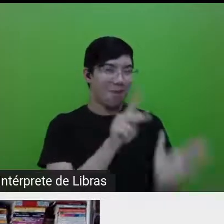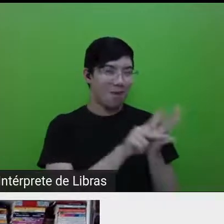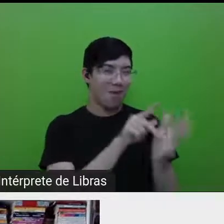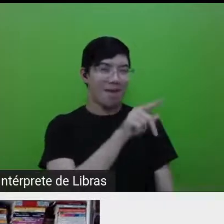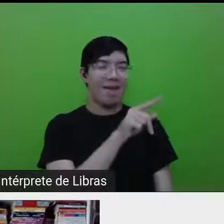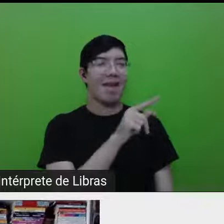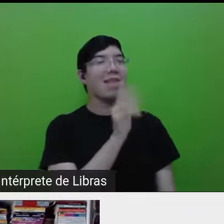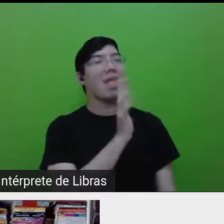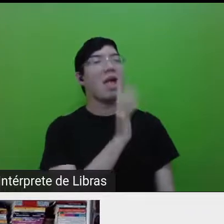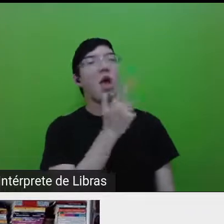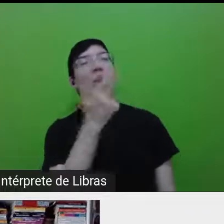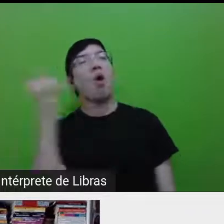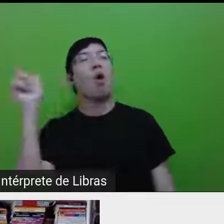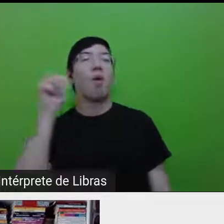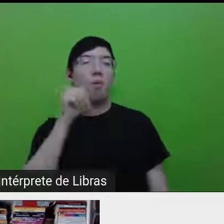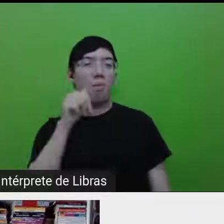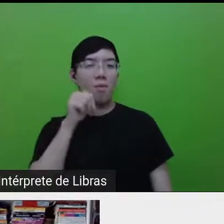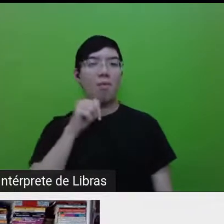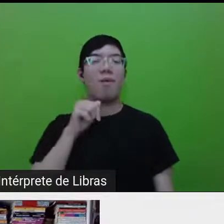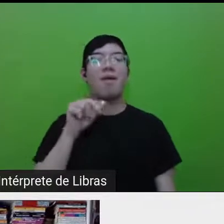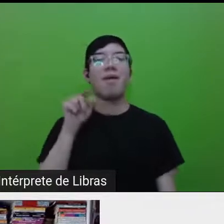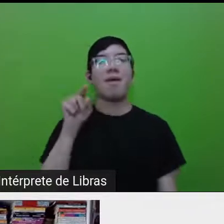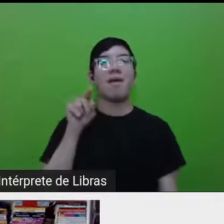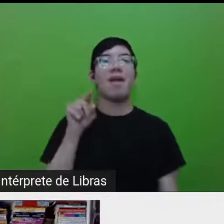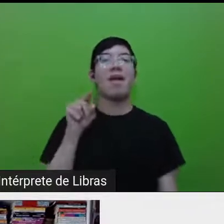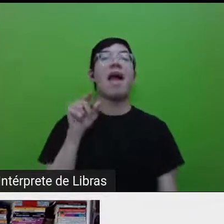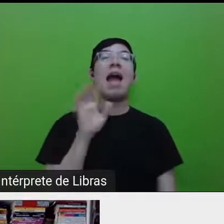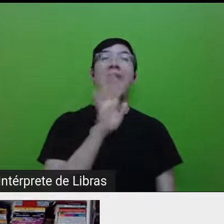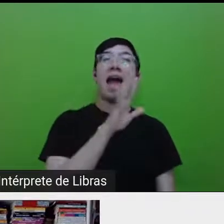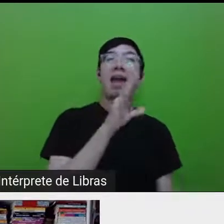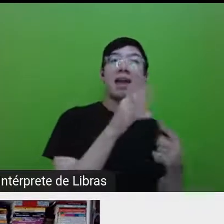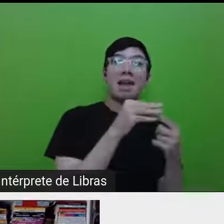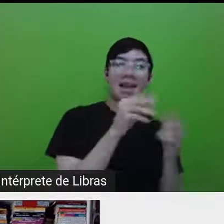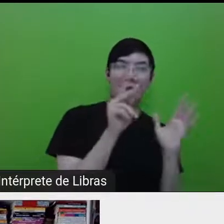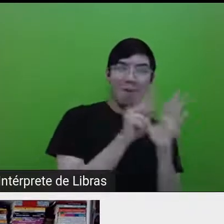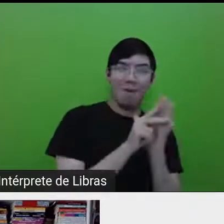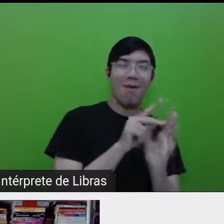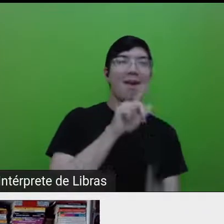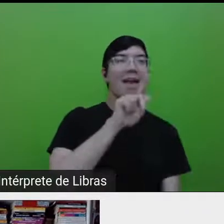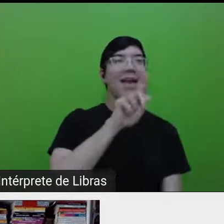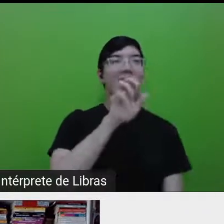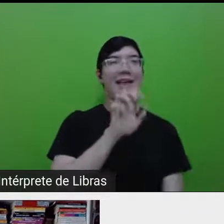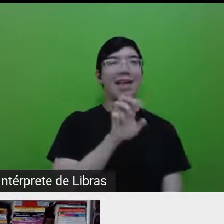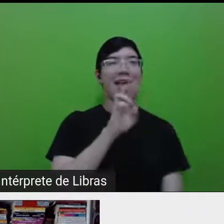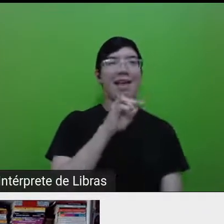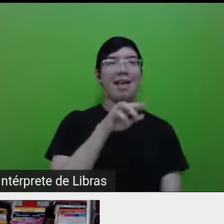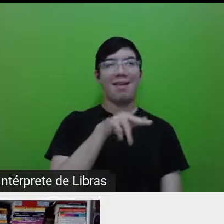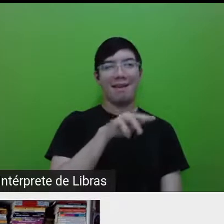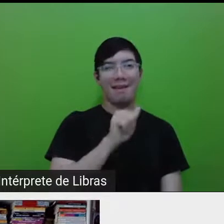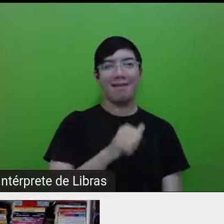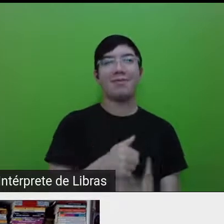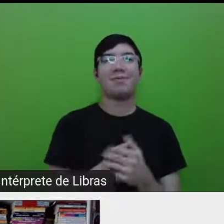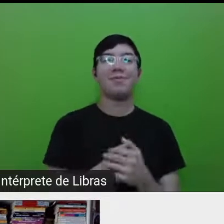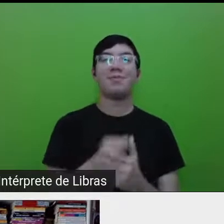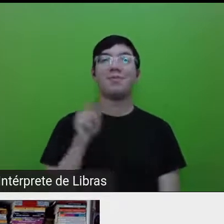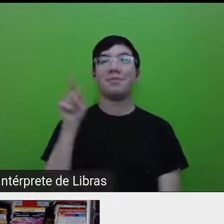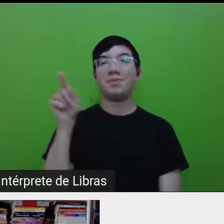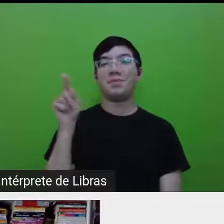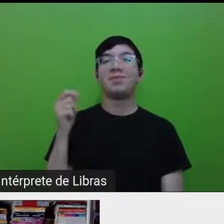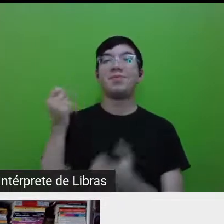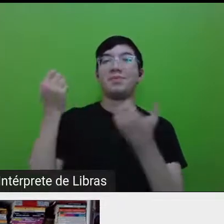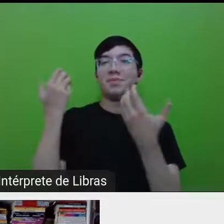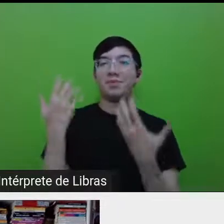canetas é a germana, Paula. Então, a Juliana disse assim, quando a Gleida falou das avós cuidarem dos netos,